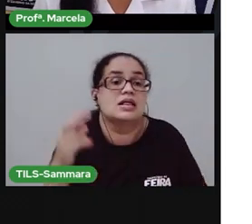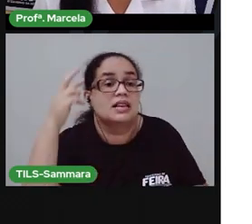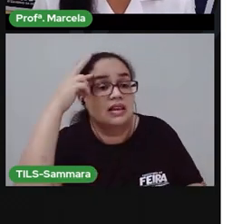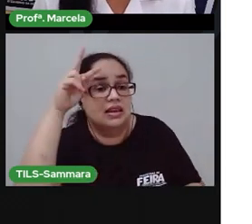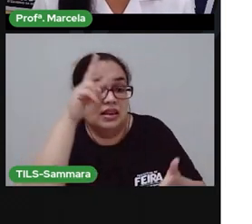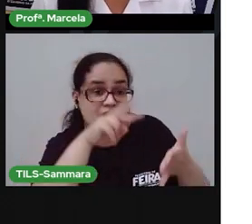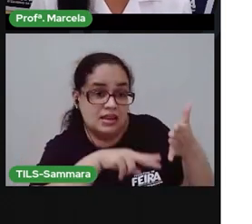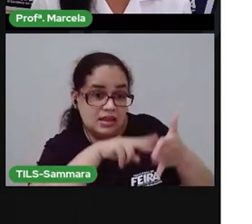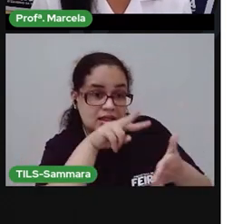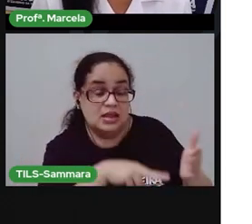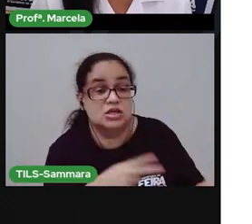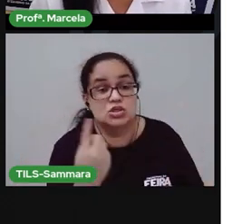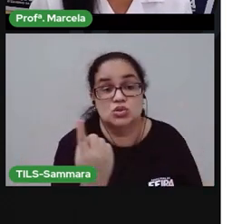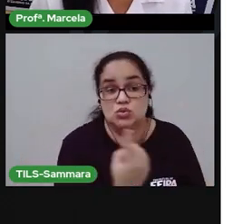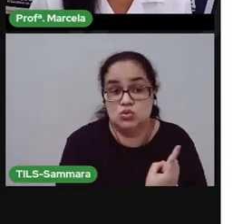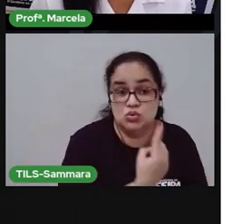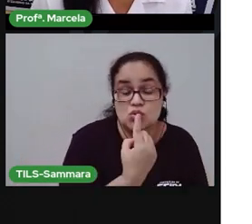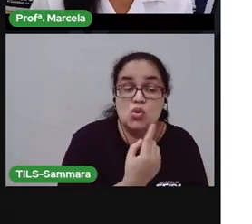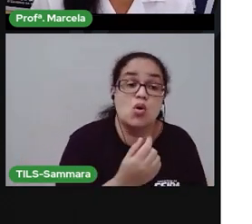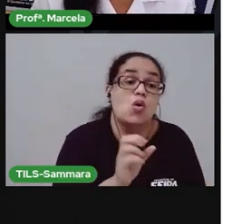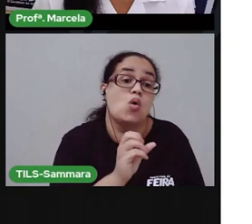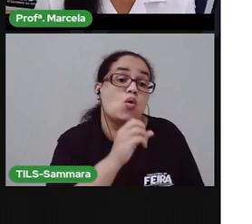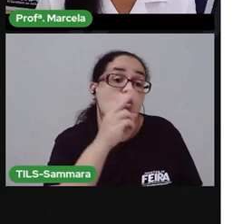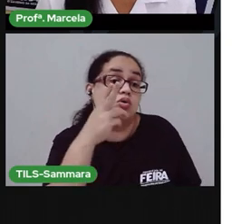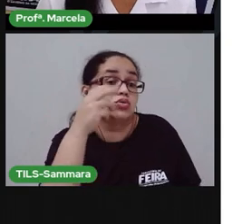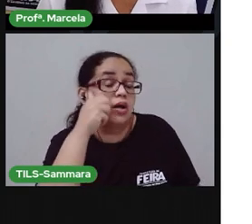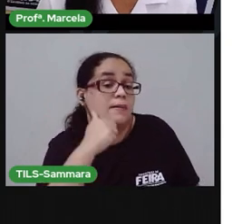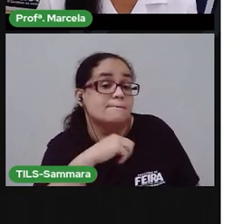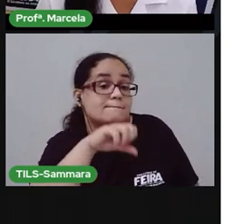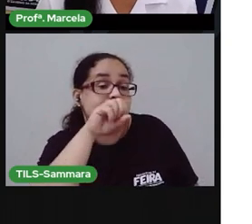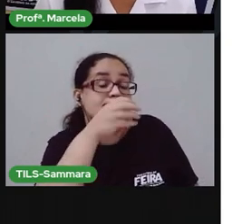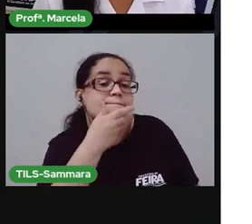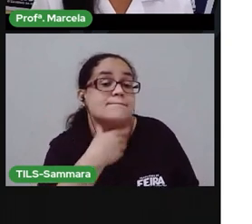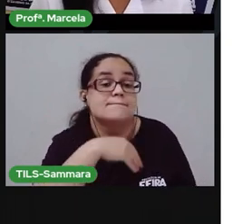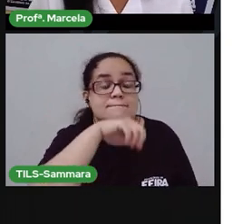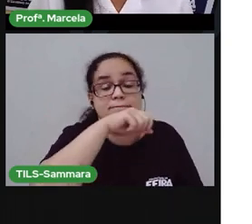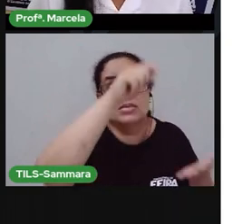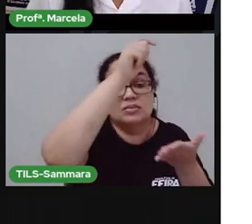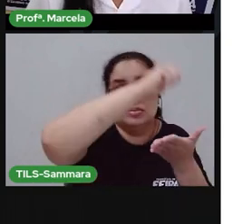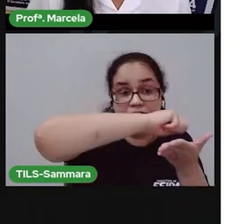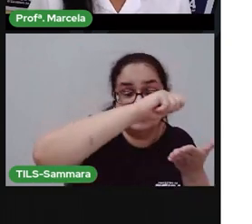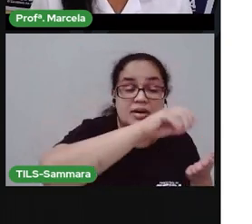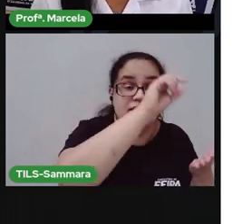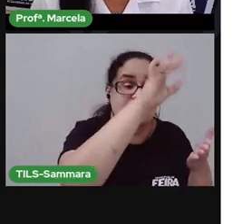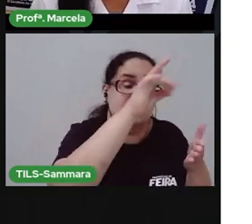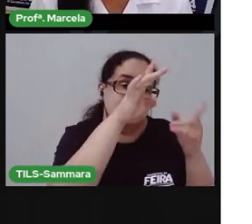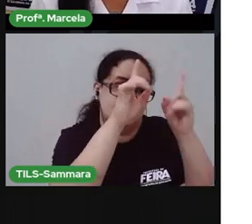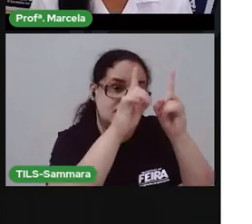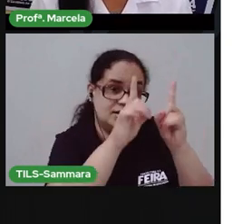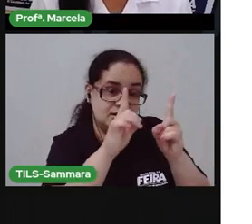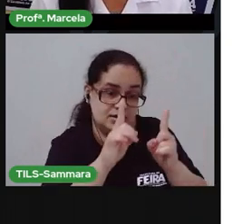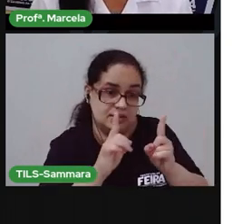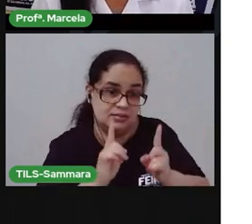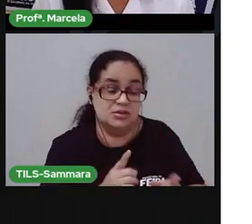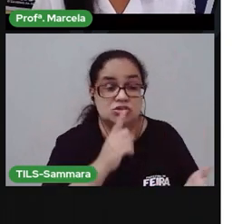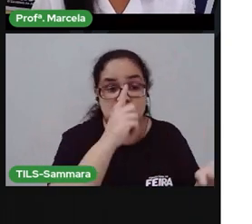sozinho ou com a ajuda de um responsável e vai escrever aí embaixo de cada imagem. Combinado?